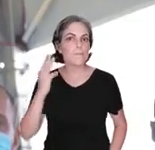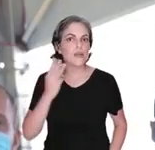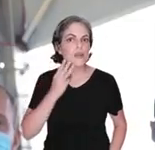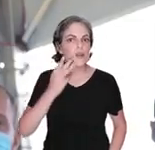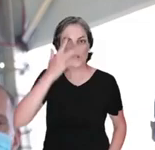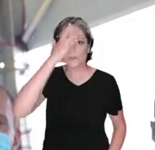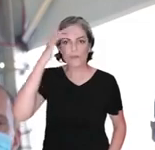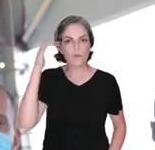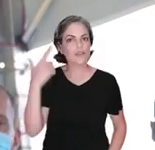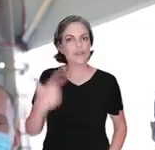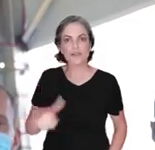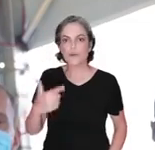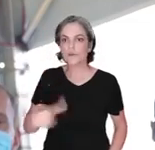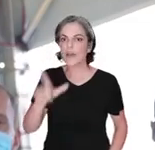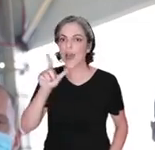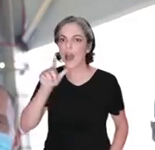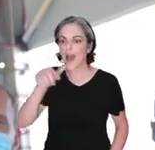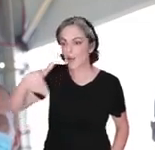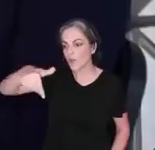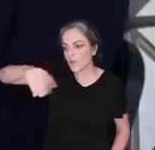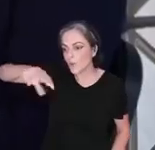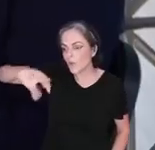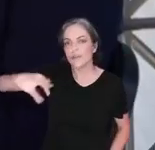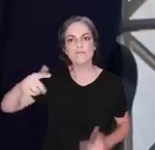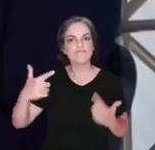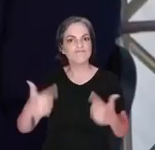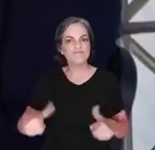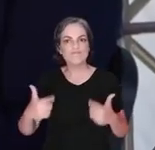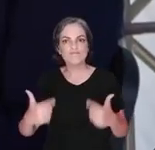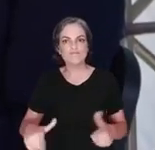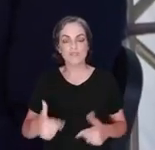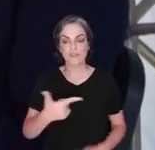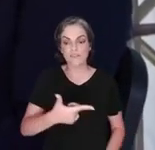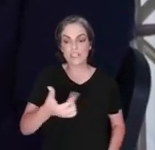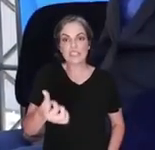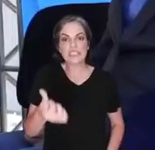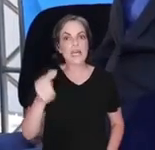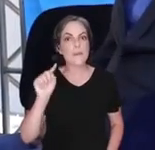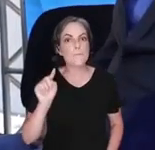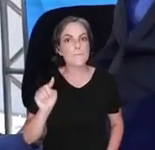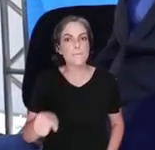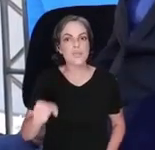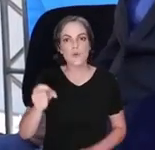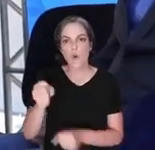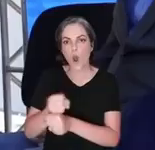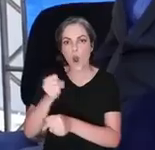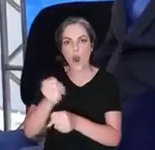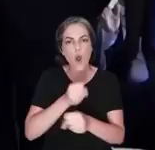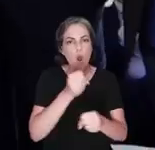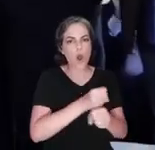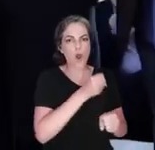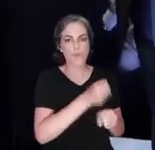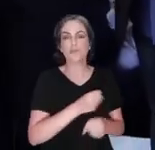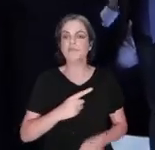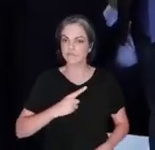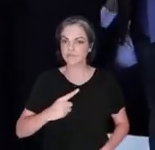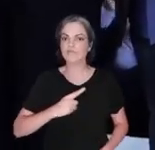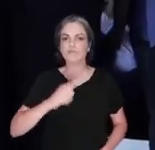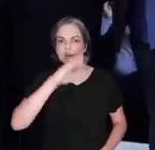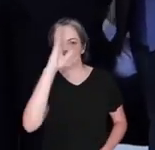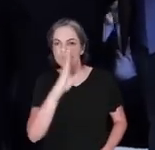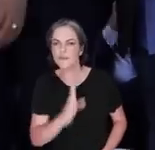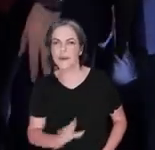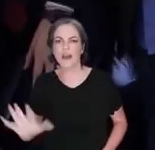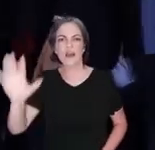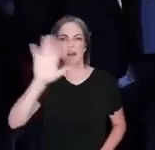milhões de brasileiros não têm água nas suas torneiras. Porque nós temos um portfólio de 26 mil obras, 26 mil